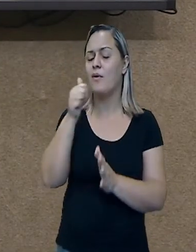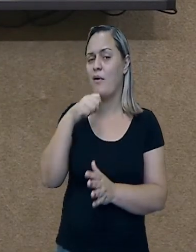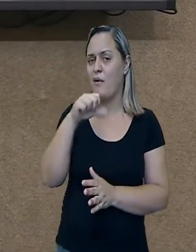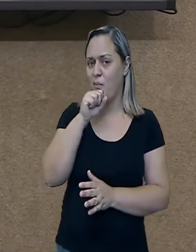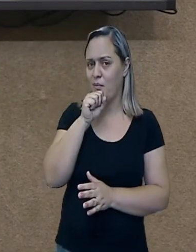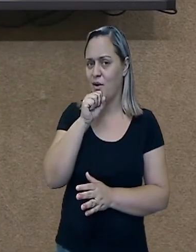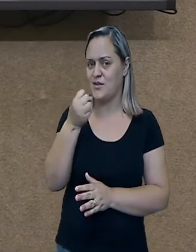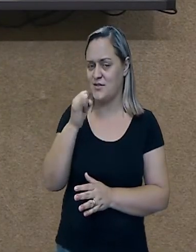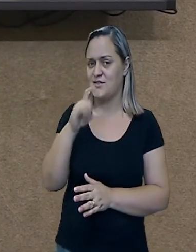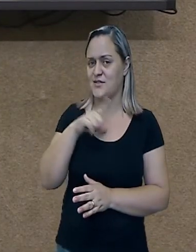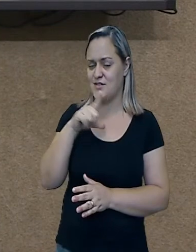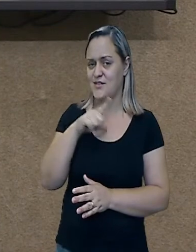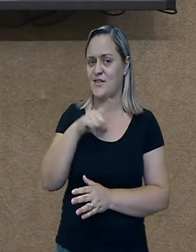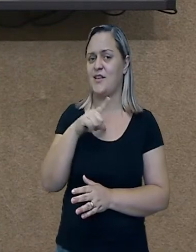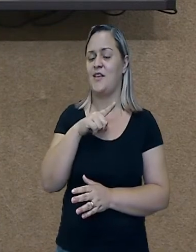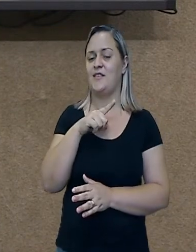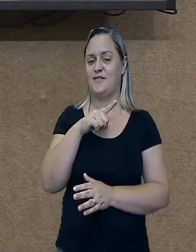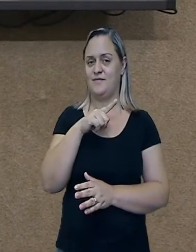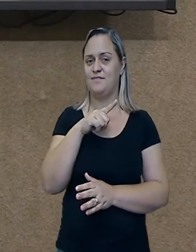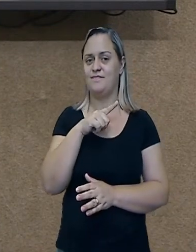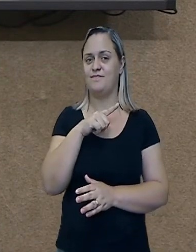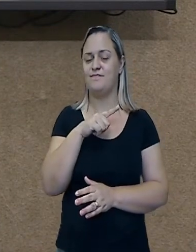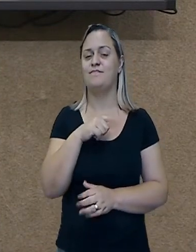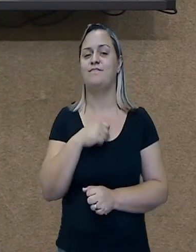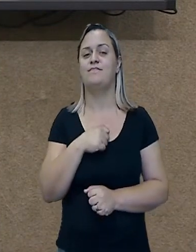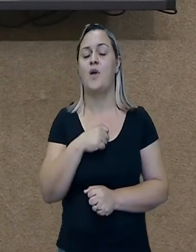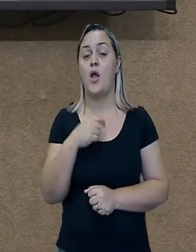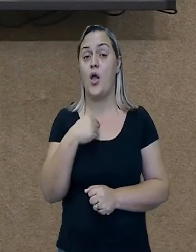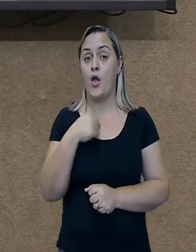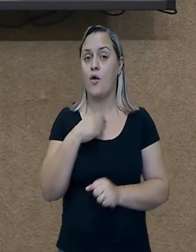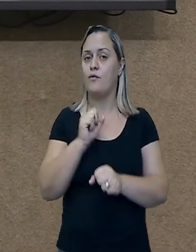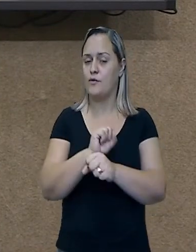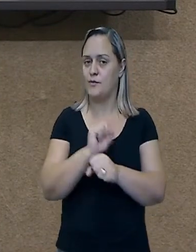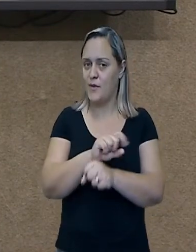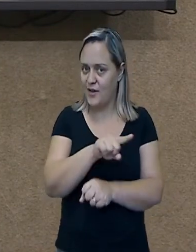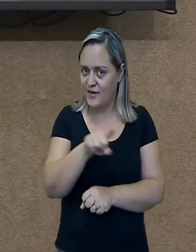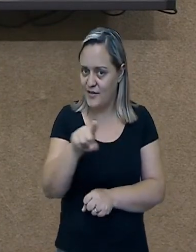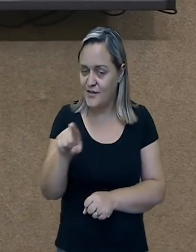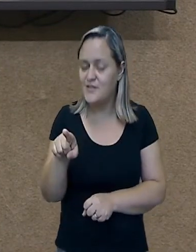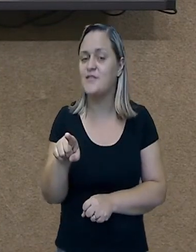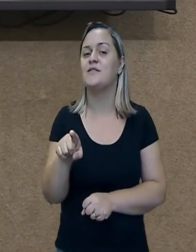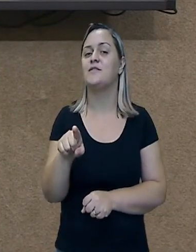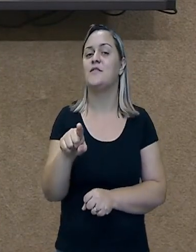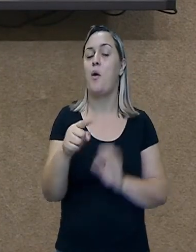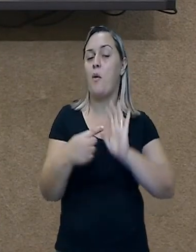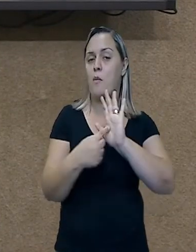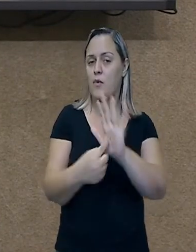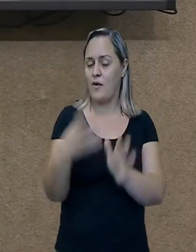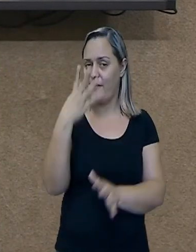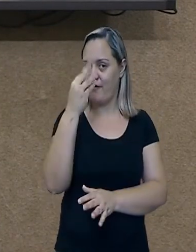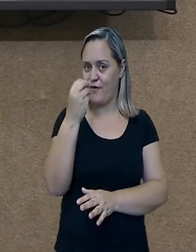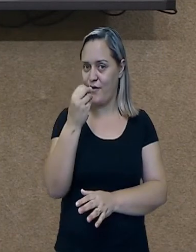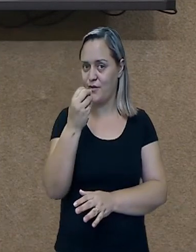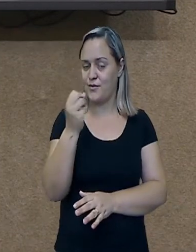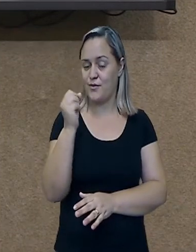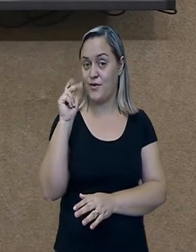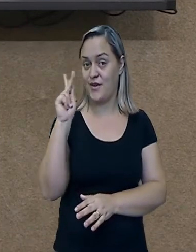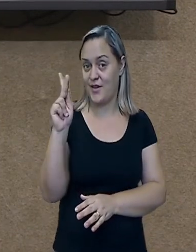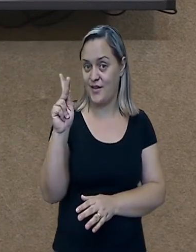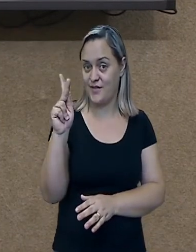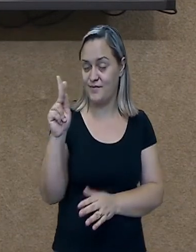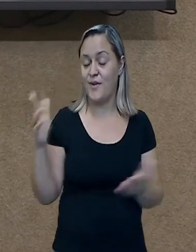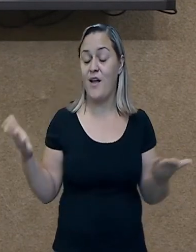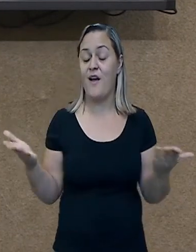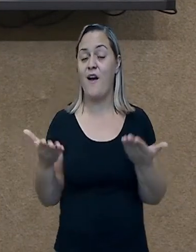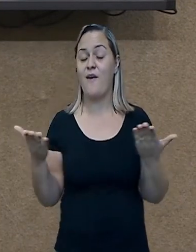fotos reveladas, tá? Eu vou aguardar esse desafio, tá bom? Espero todos vocês nesse desafio. E para